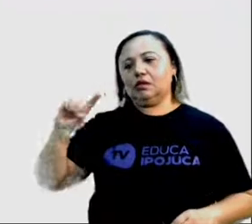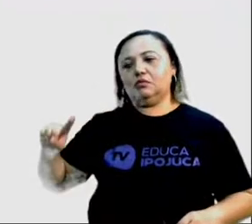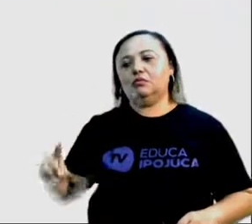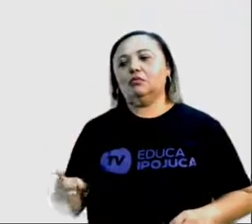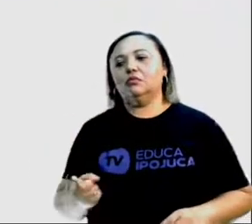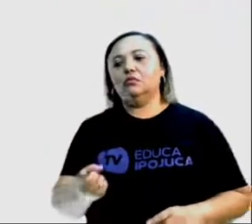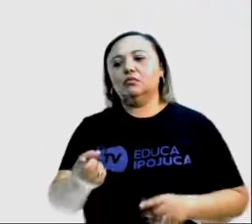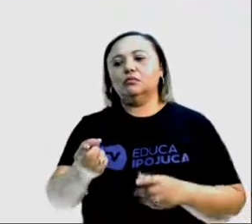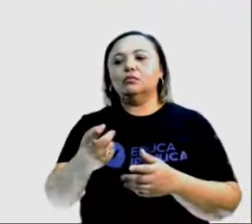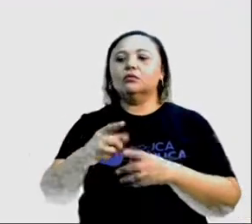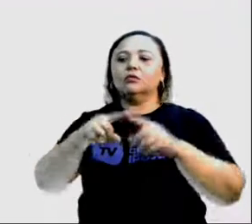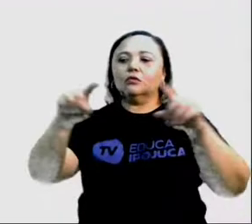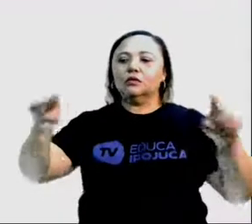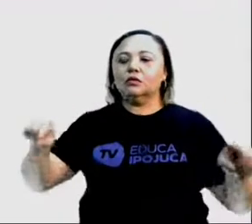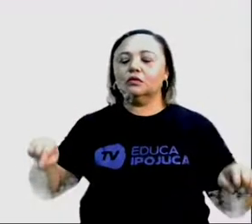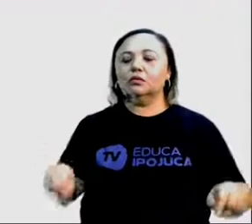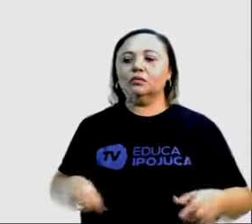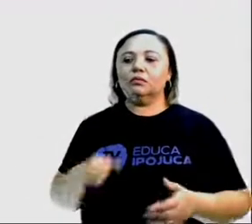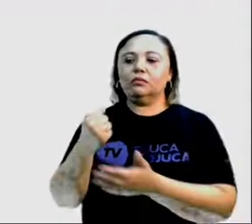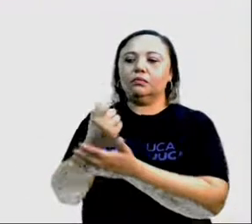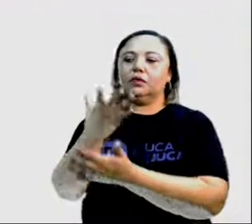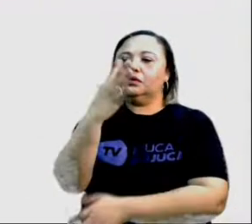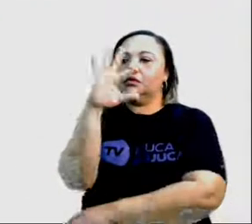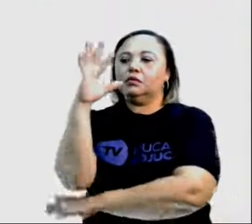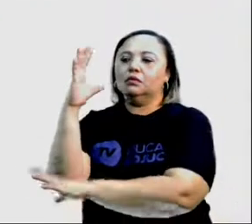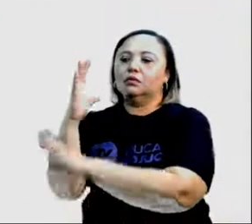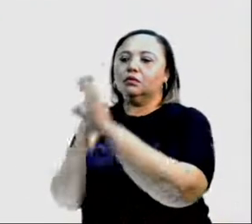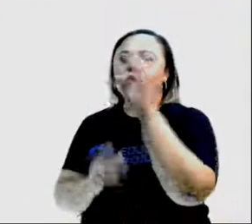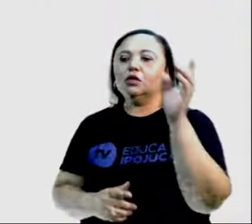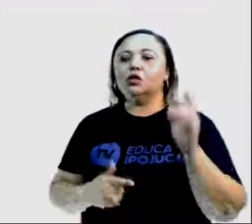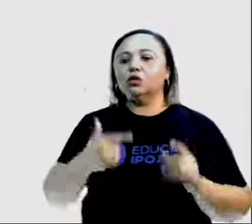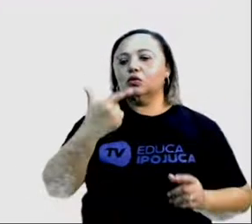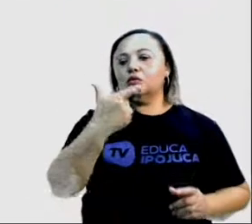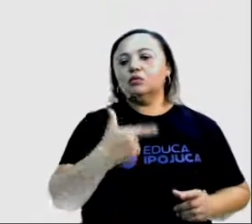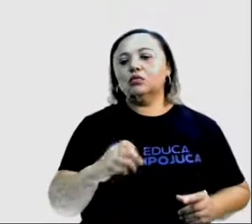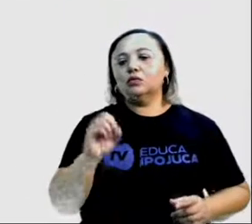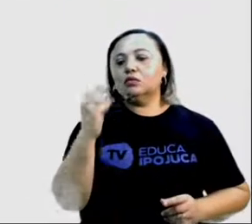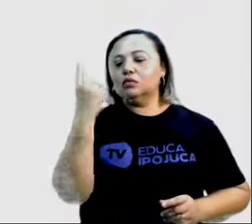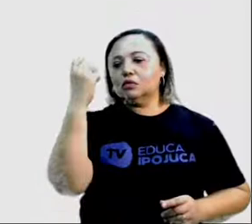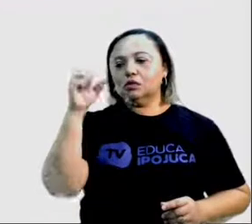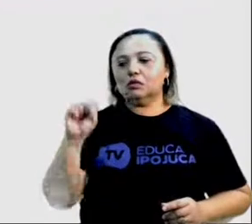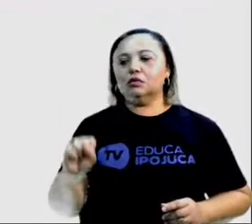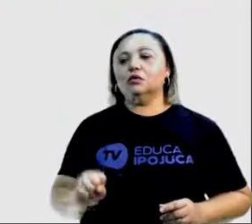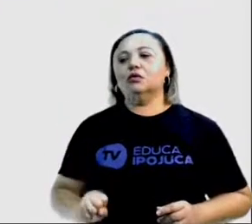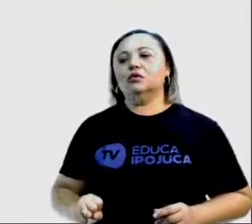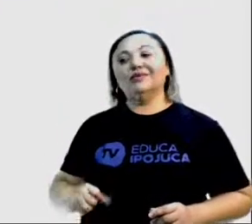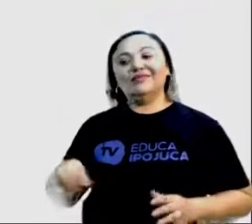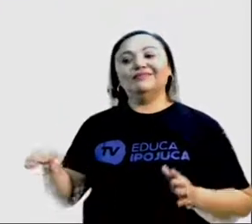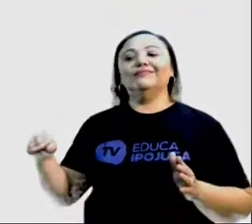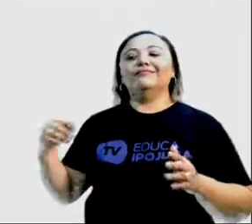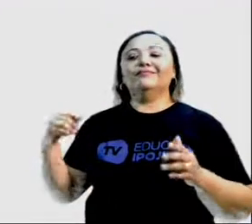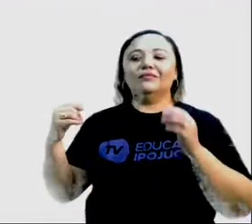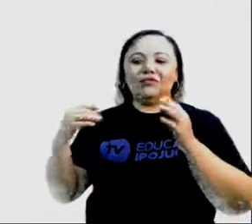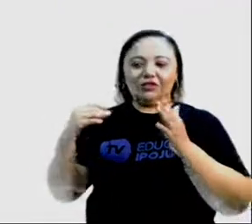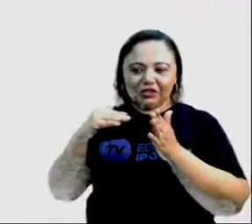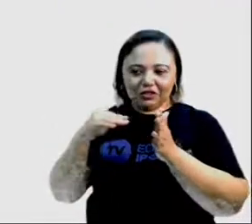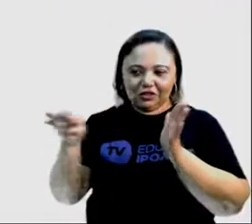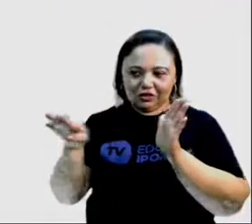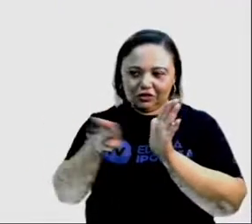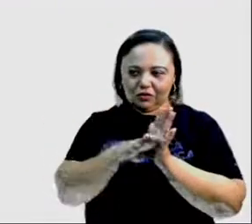florestal na Amazônia. Porém, em 2018, esse índice chegou a 7.900